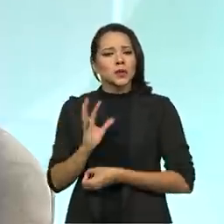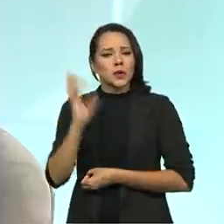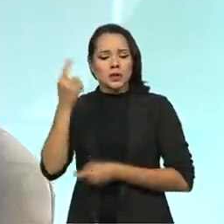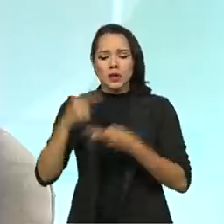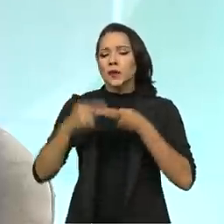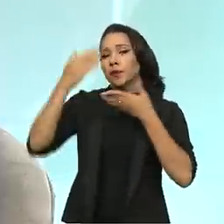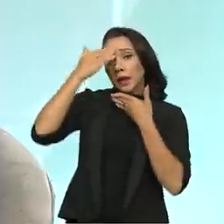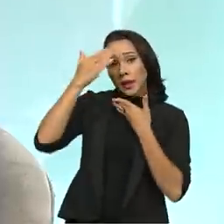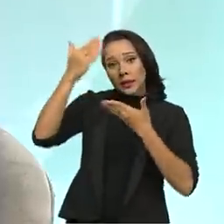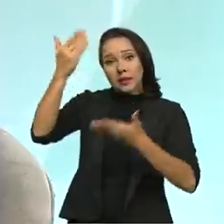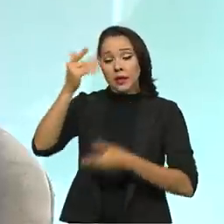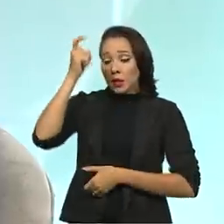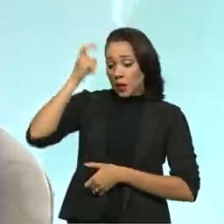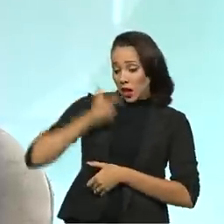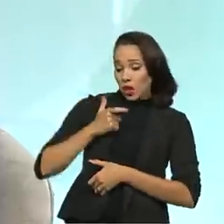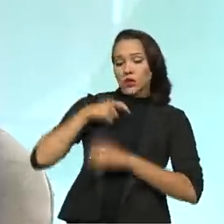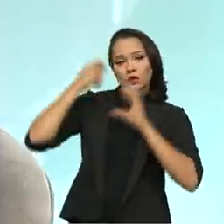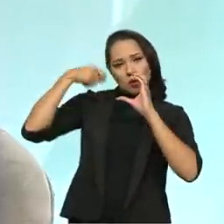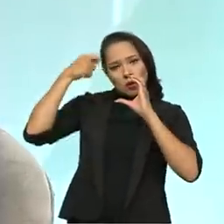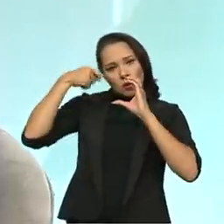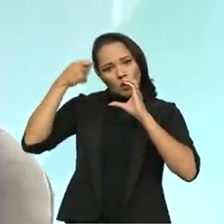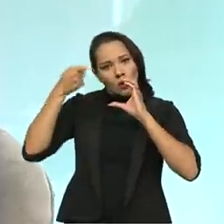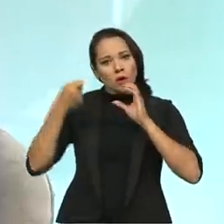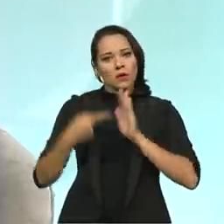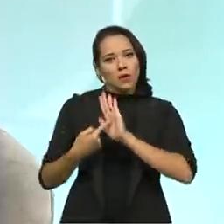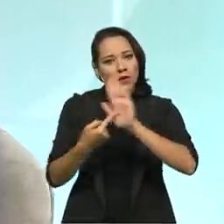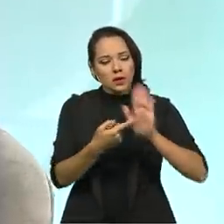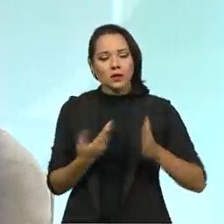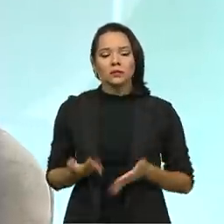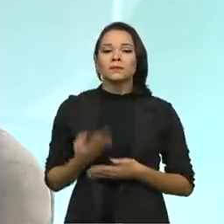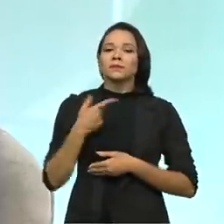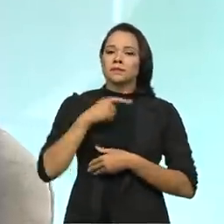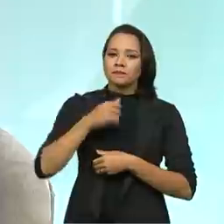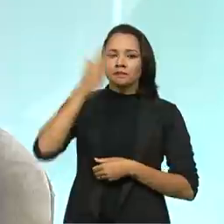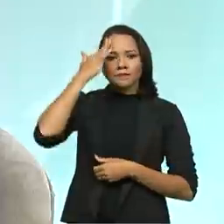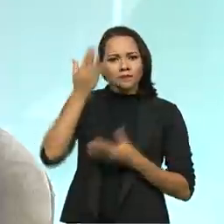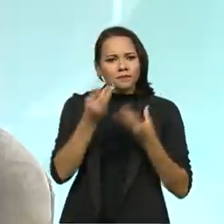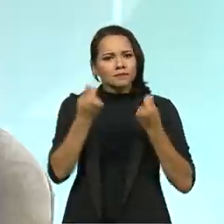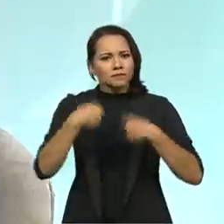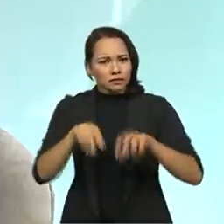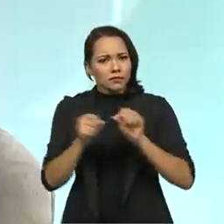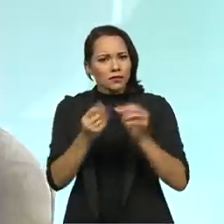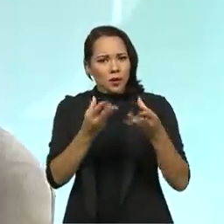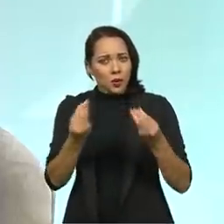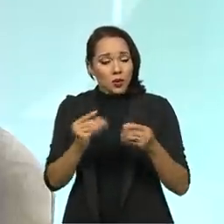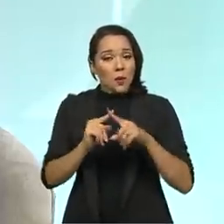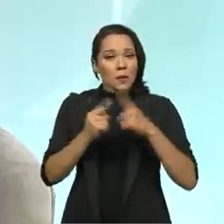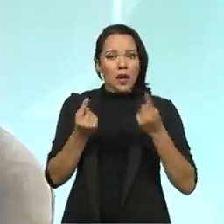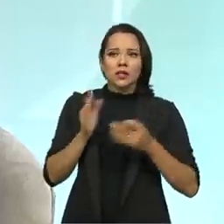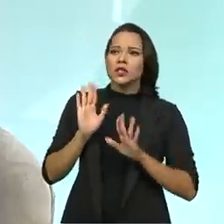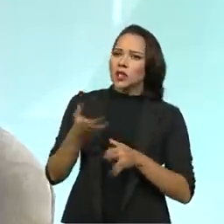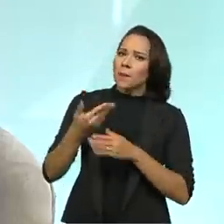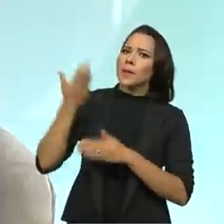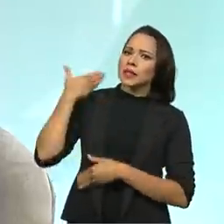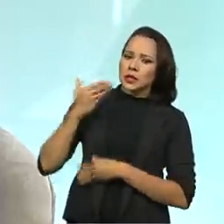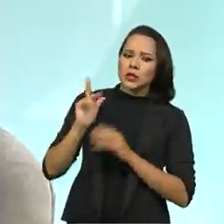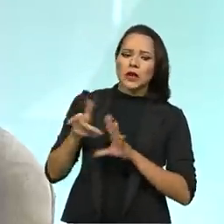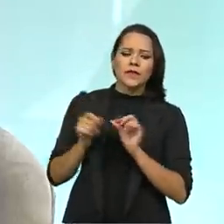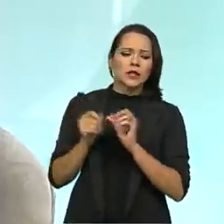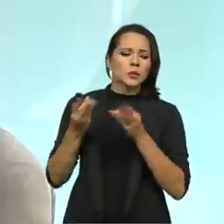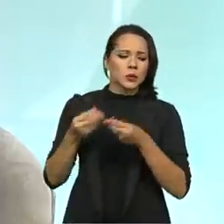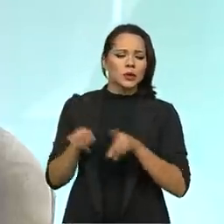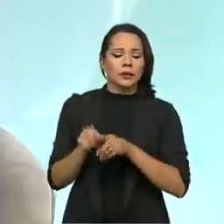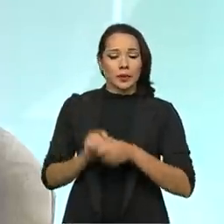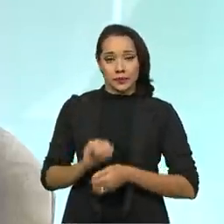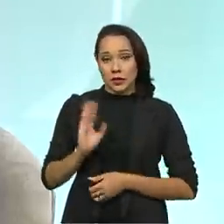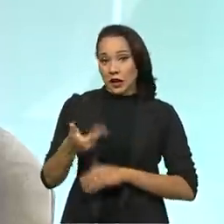agradecendo. Então, é preciso reconhecer que muito precisa ser feito, mas também que muito já foi feito. A gente